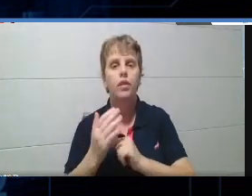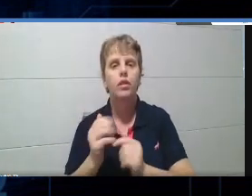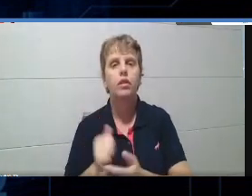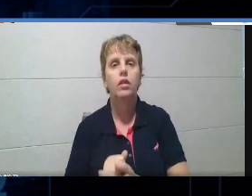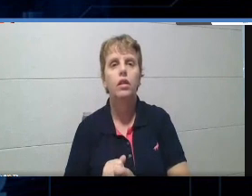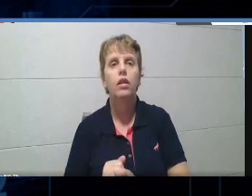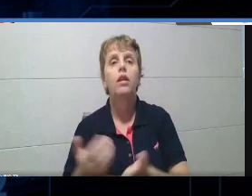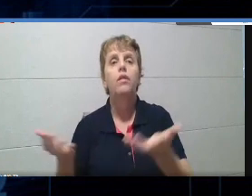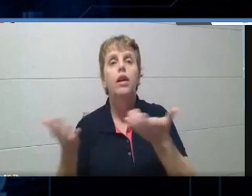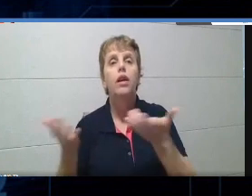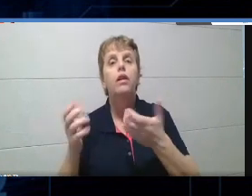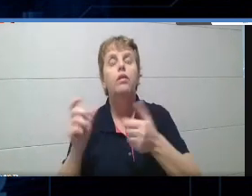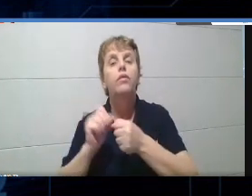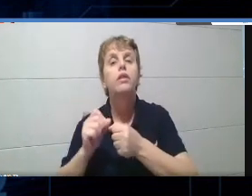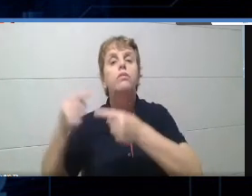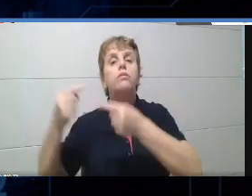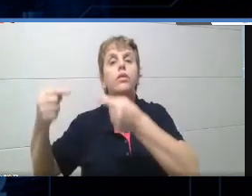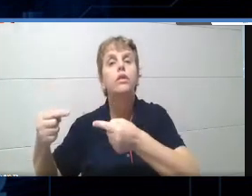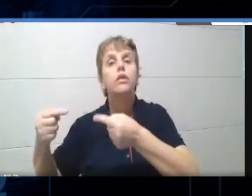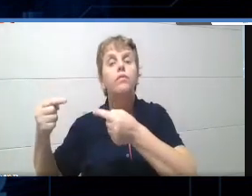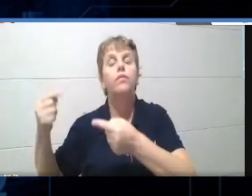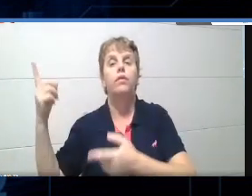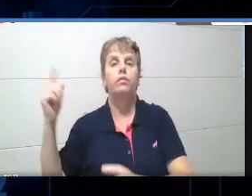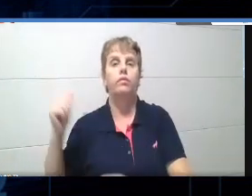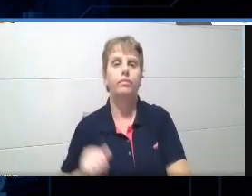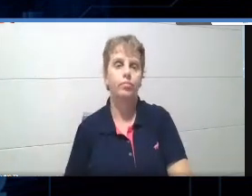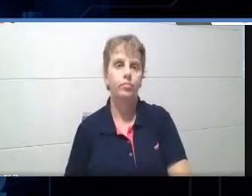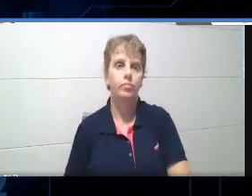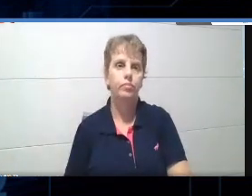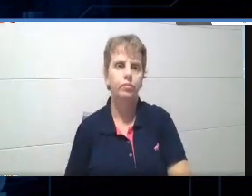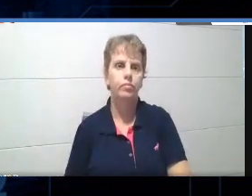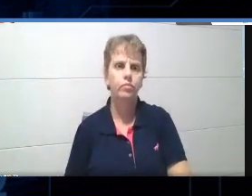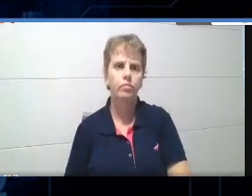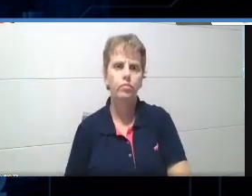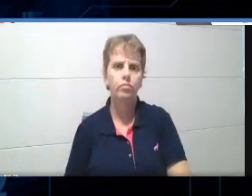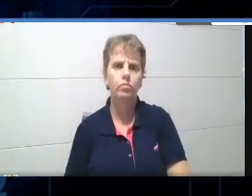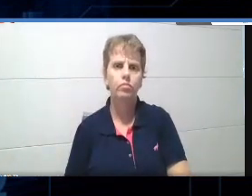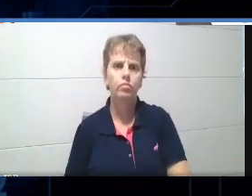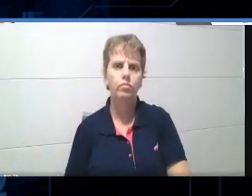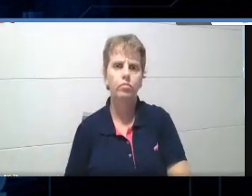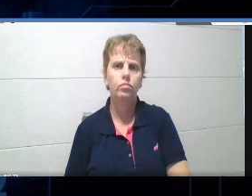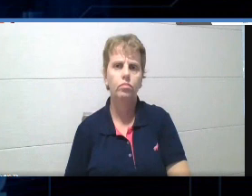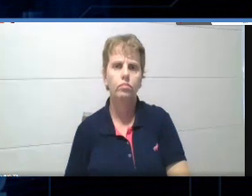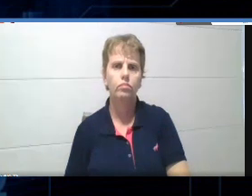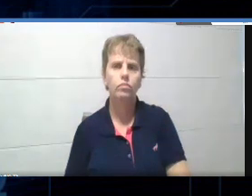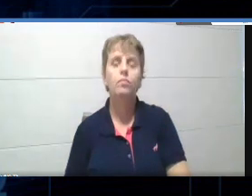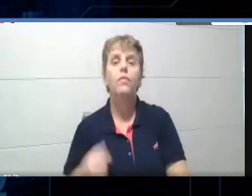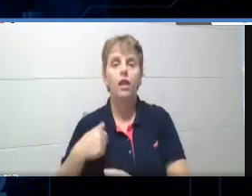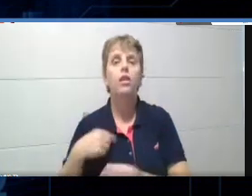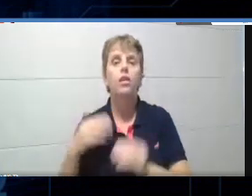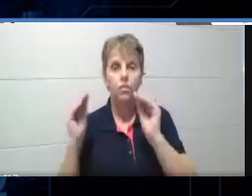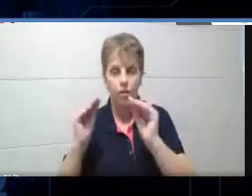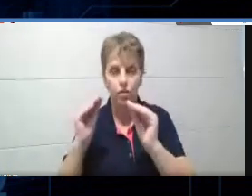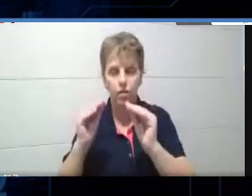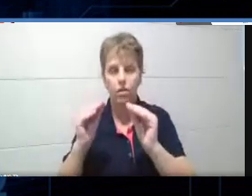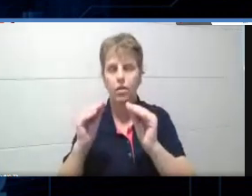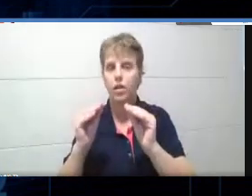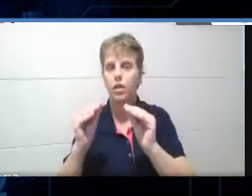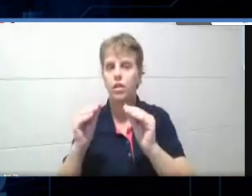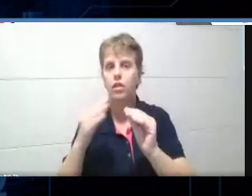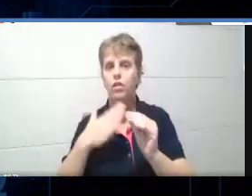desafio pra você, eu vou publicar, tá publicado lá no meu, não, vou publicar, lá no meu, no meu